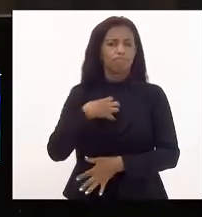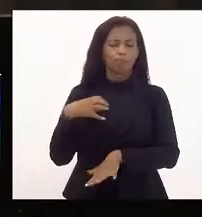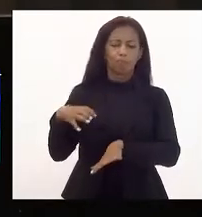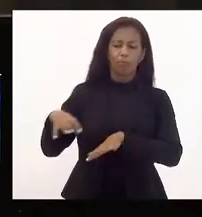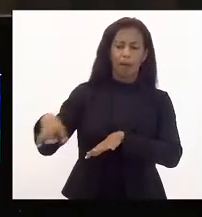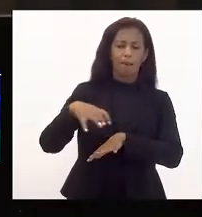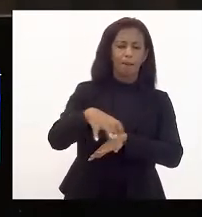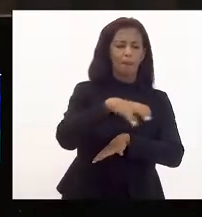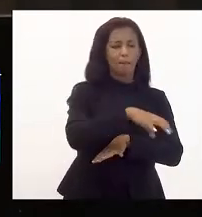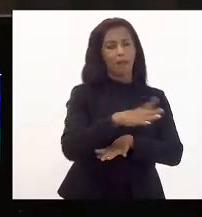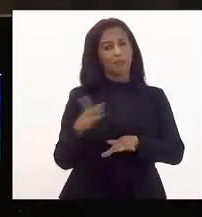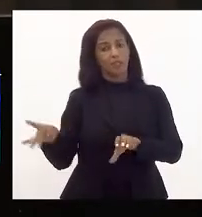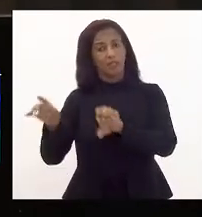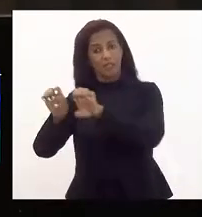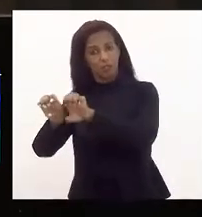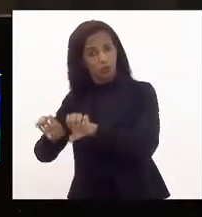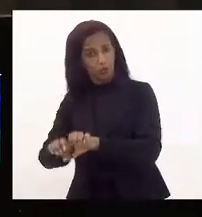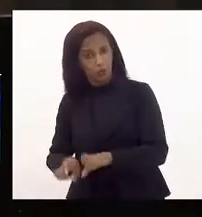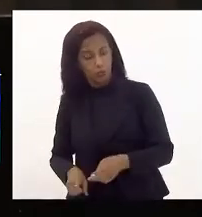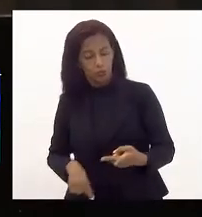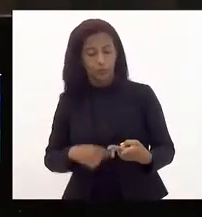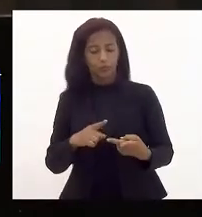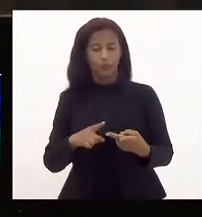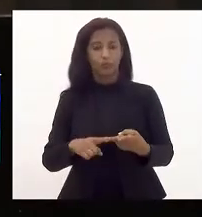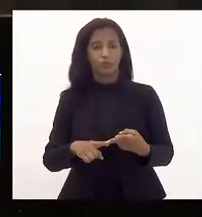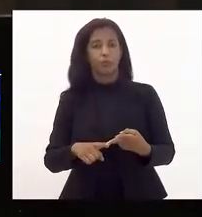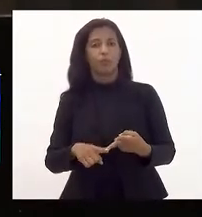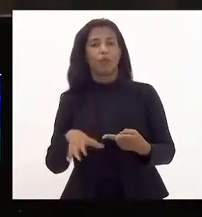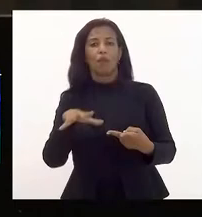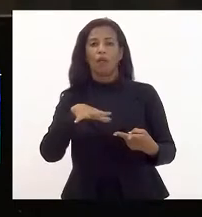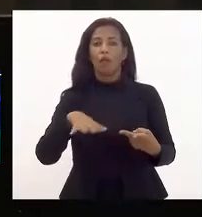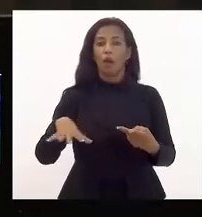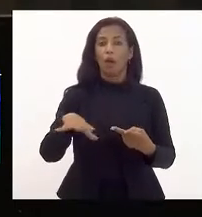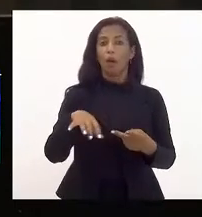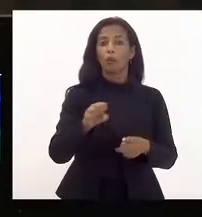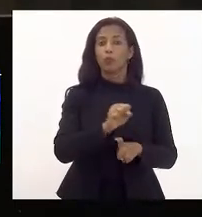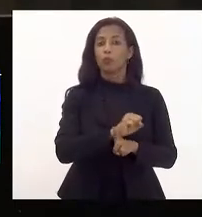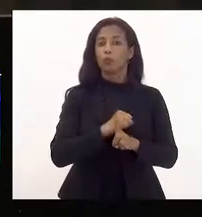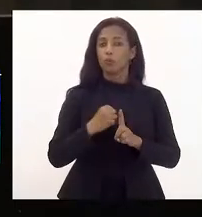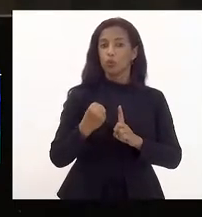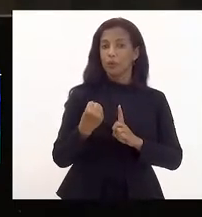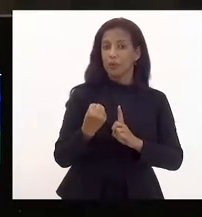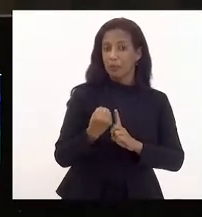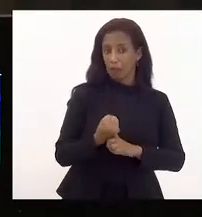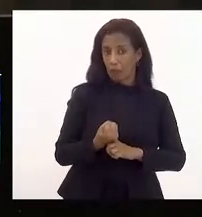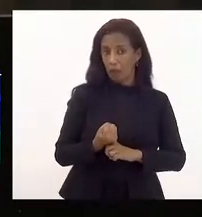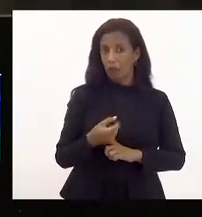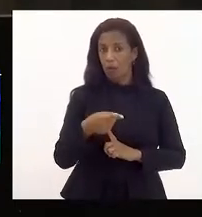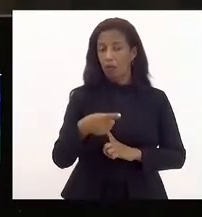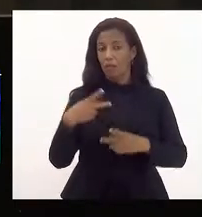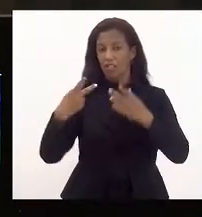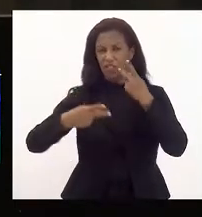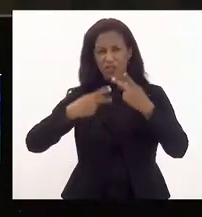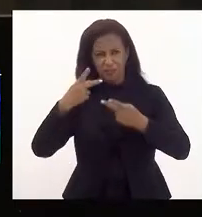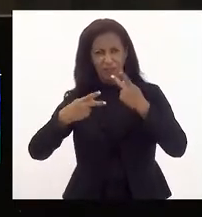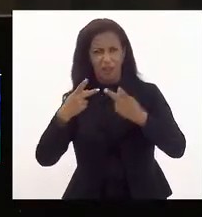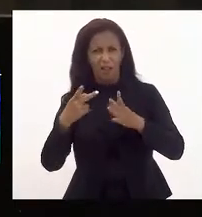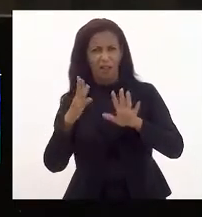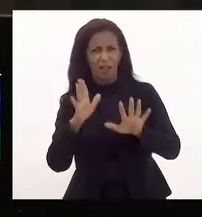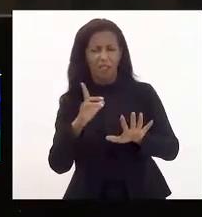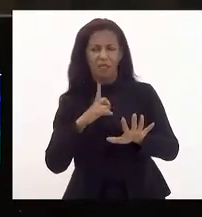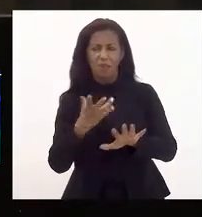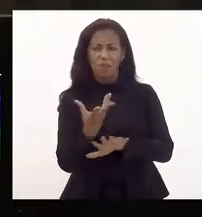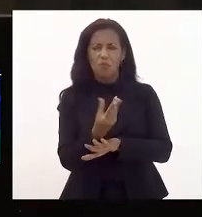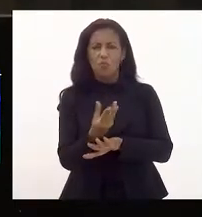seja na infraestrutura, seja no campo social. Aqui, nas falas, apareceu